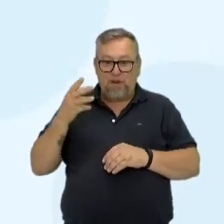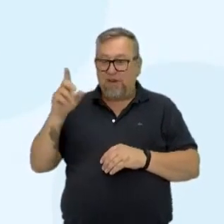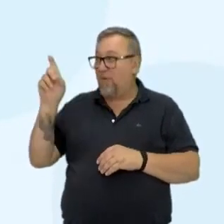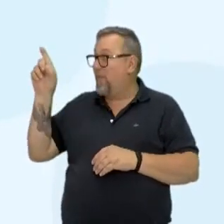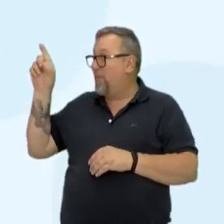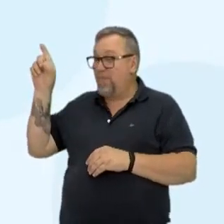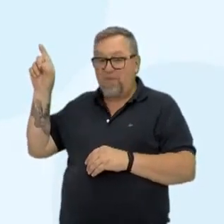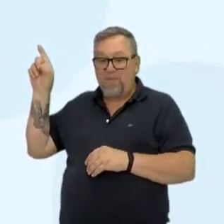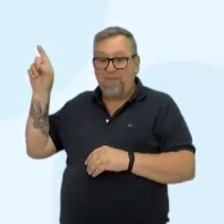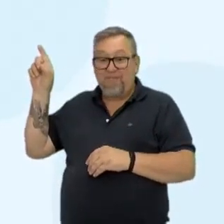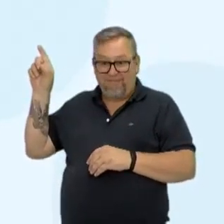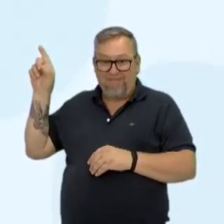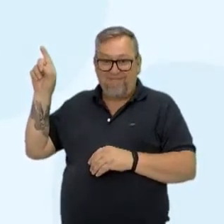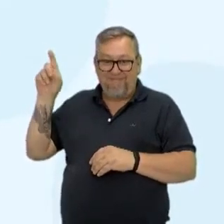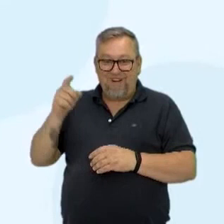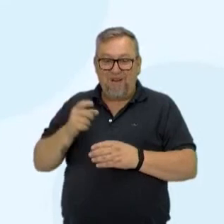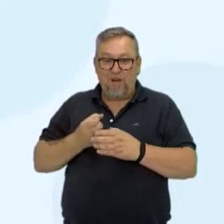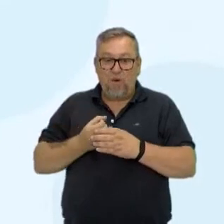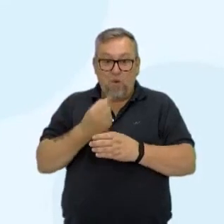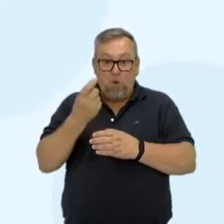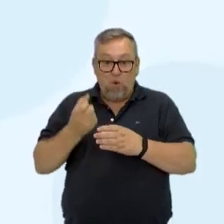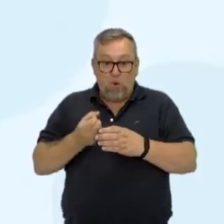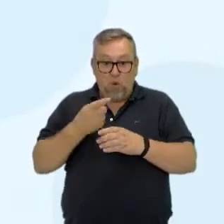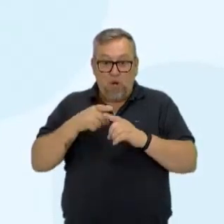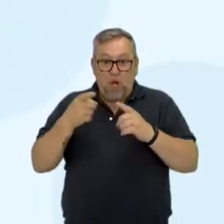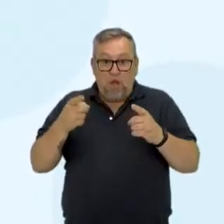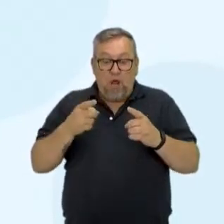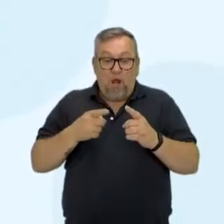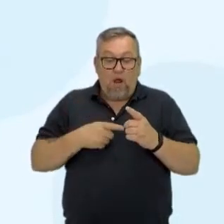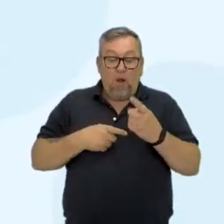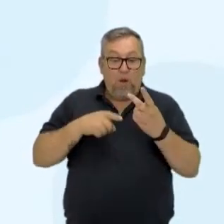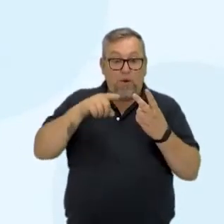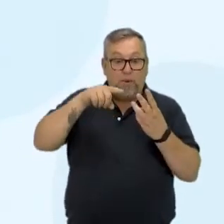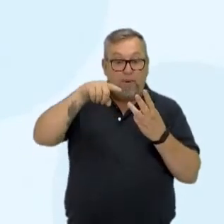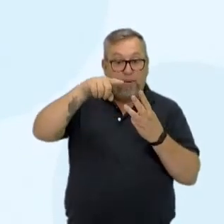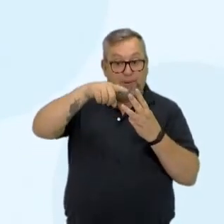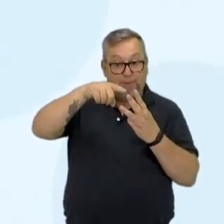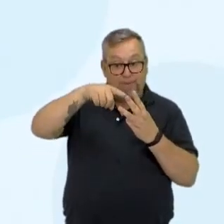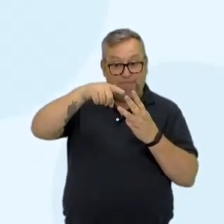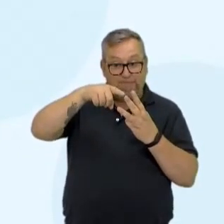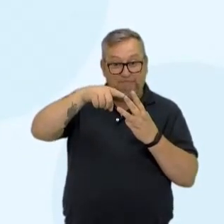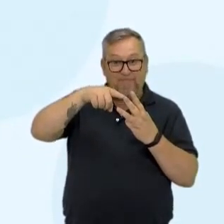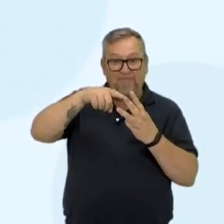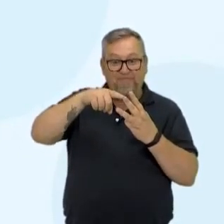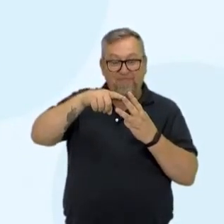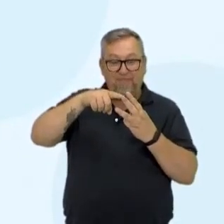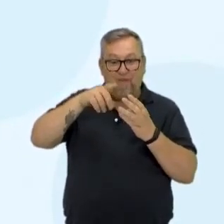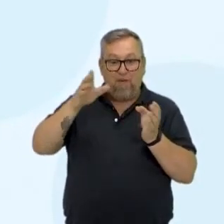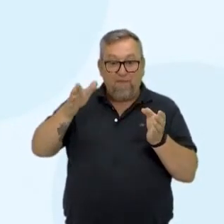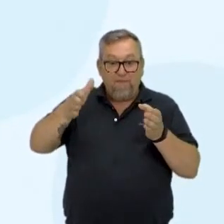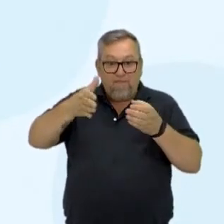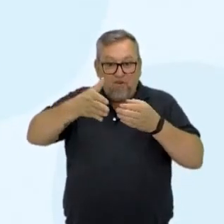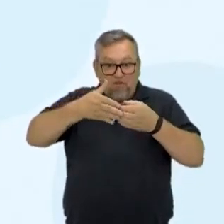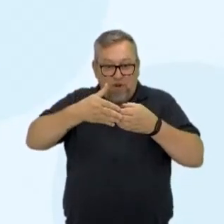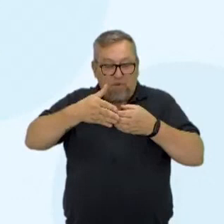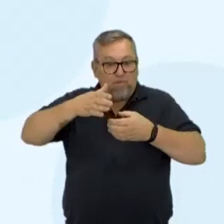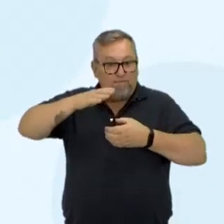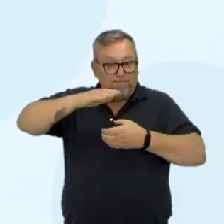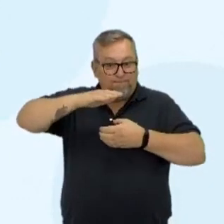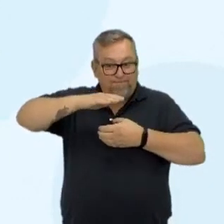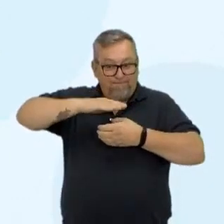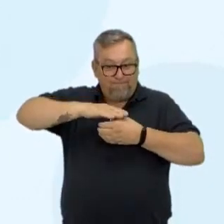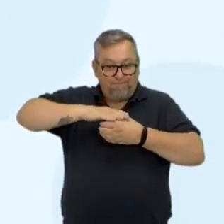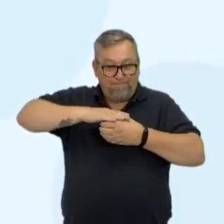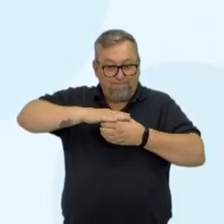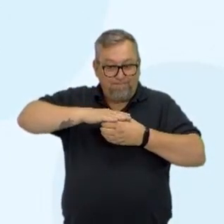terceira figurinha. Já o sistema que está no meio, ele pode ser considerado o sistema fechado, onde há